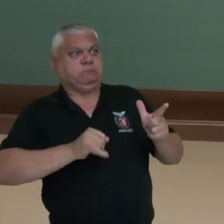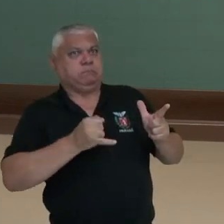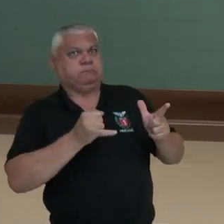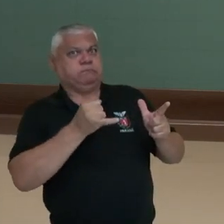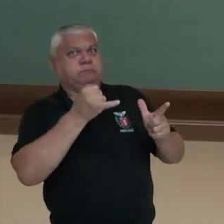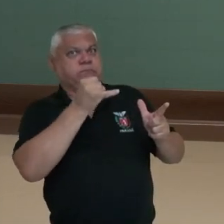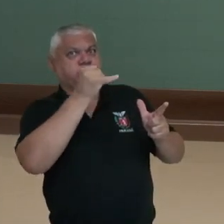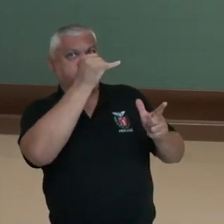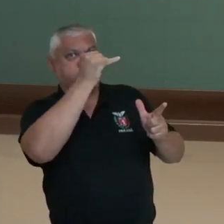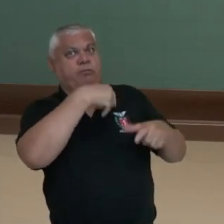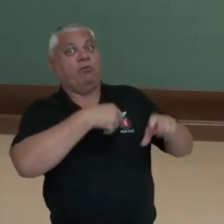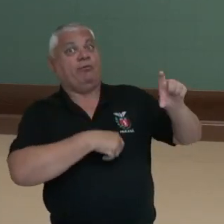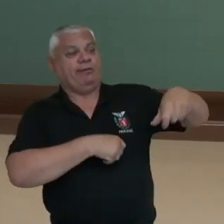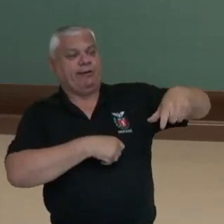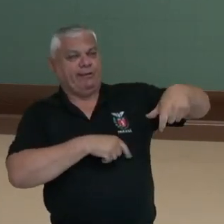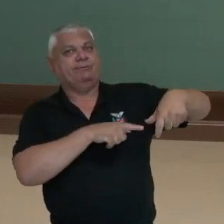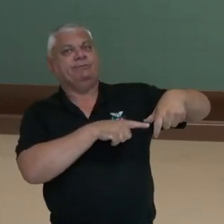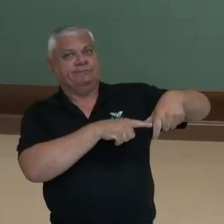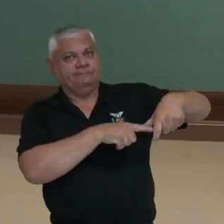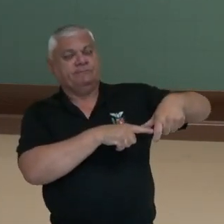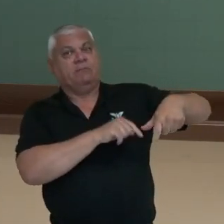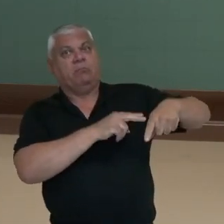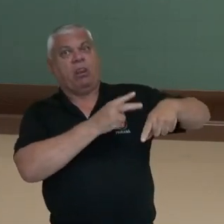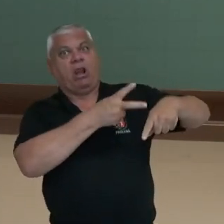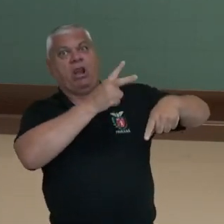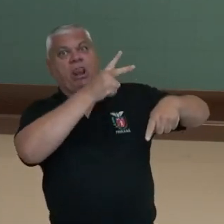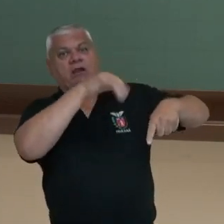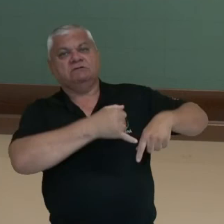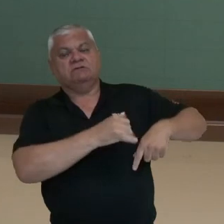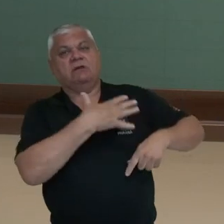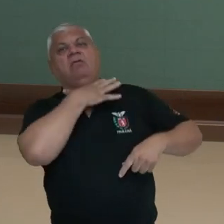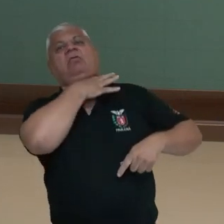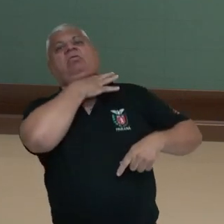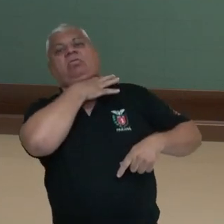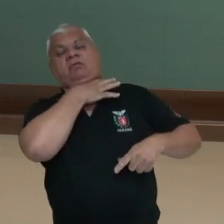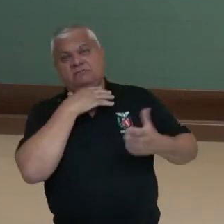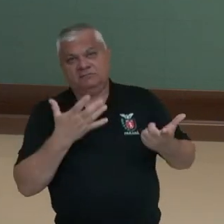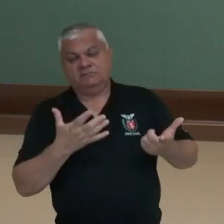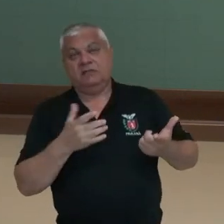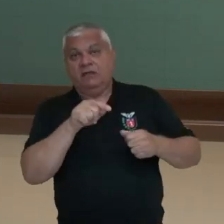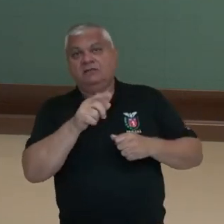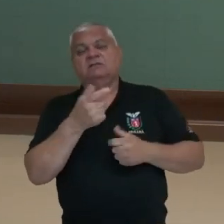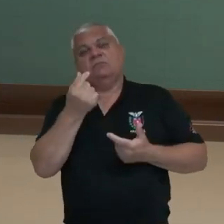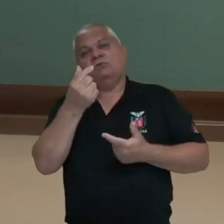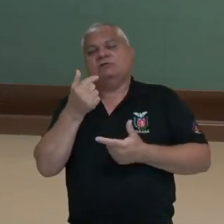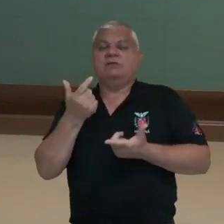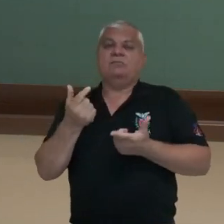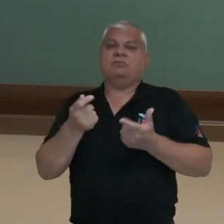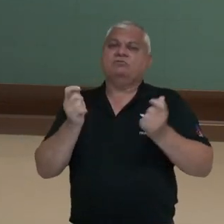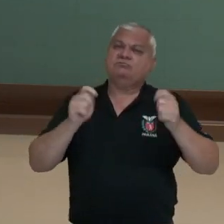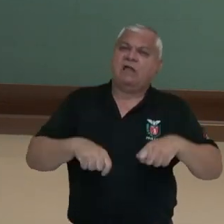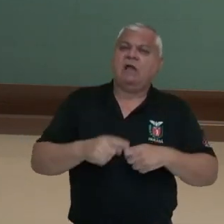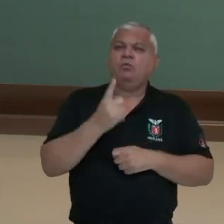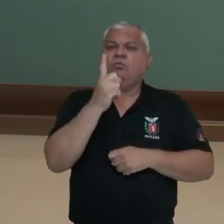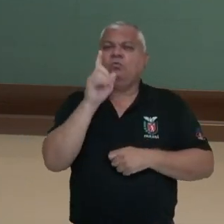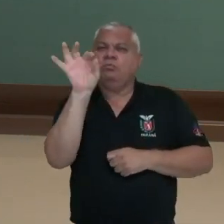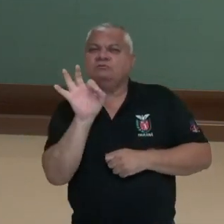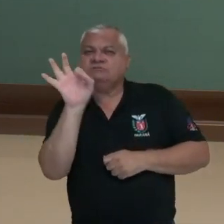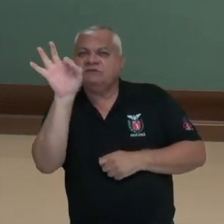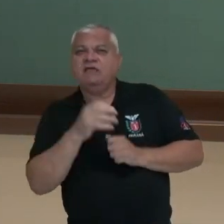cara, como o cartão de crédito, porque ele pode multiplicar várias vezes. Enquanto uma aplicação normal hoje está dando 1%,